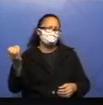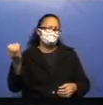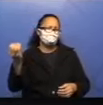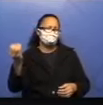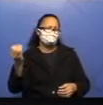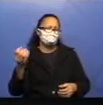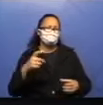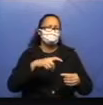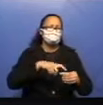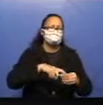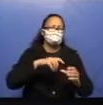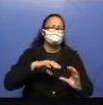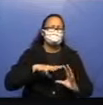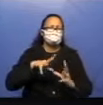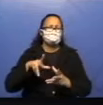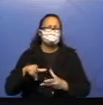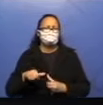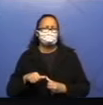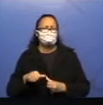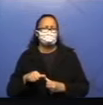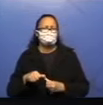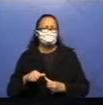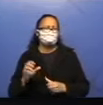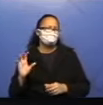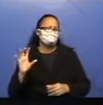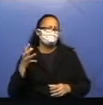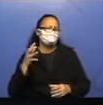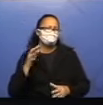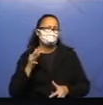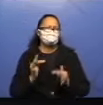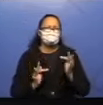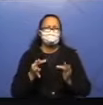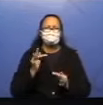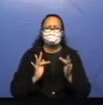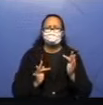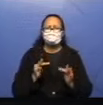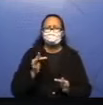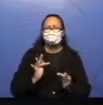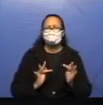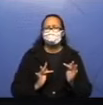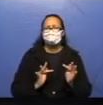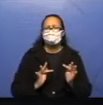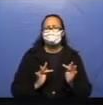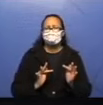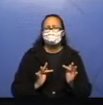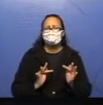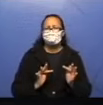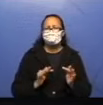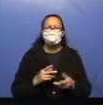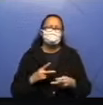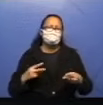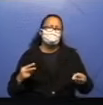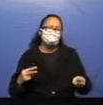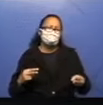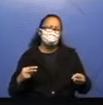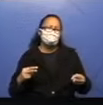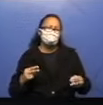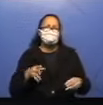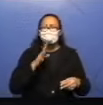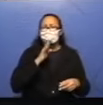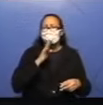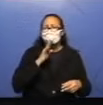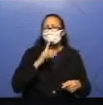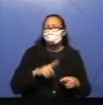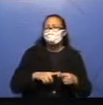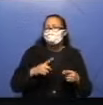realidade, folclore, textos, imagens, algumas coisas a gente conhece, né? Mas são lendas, são